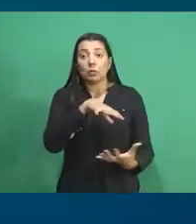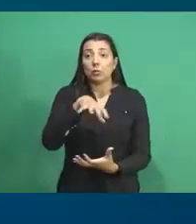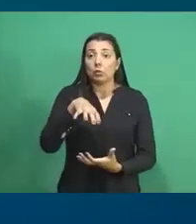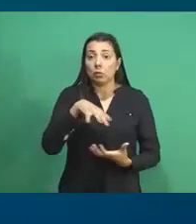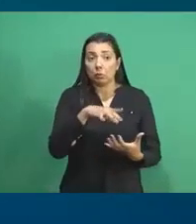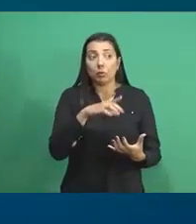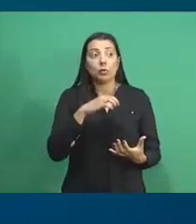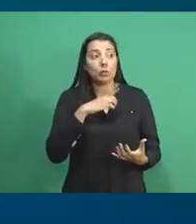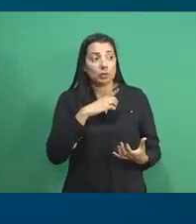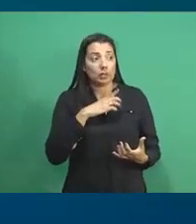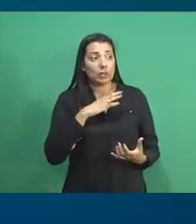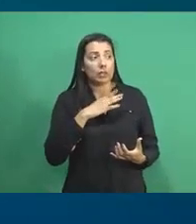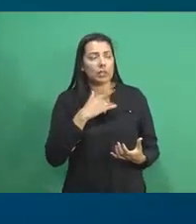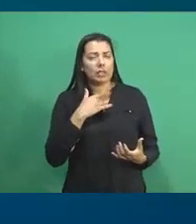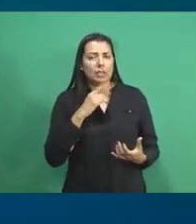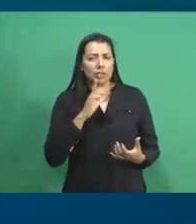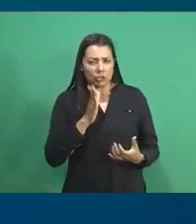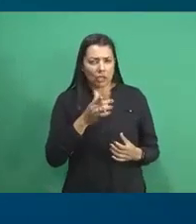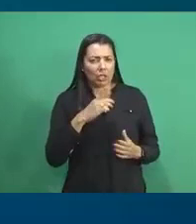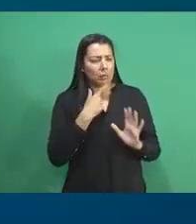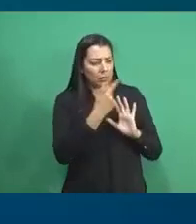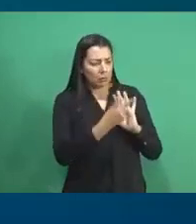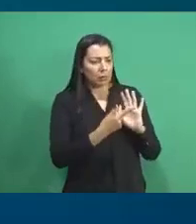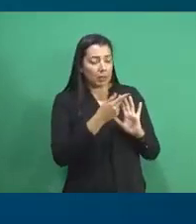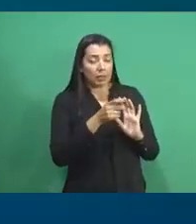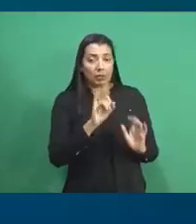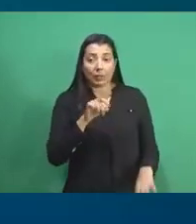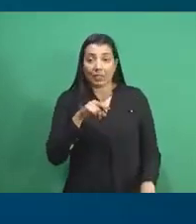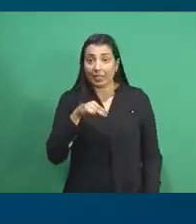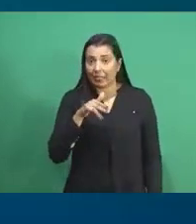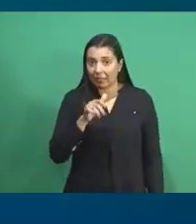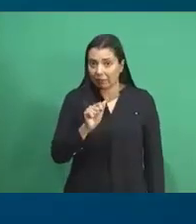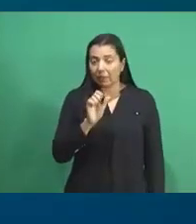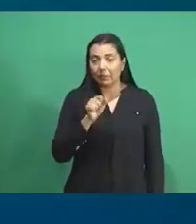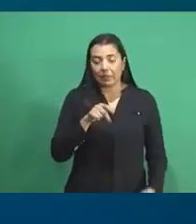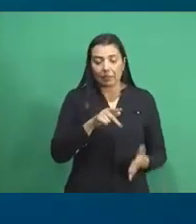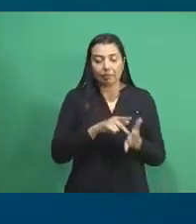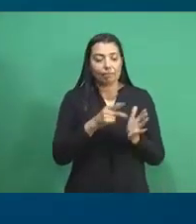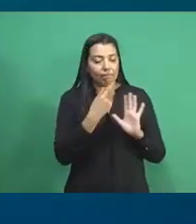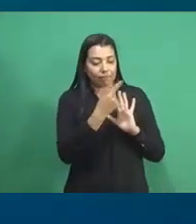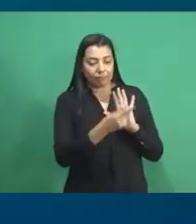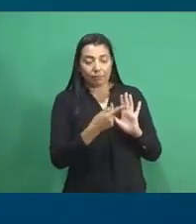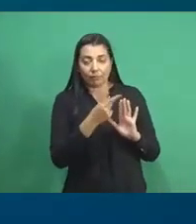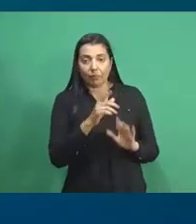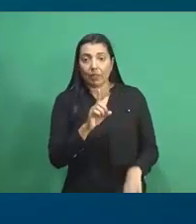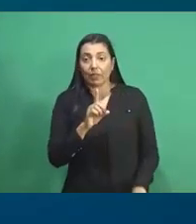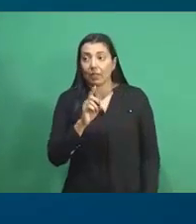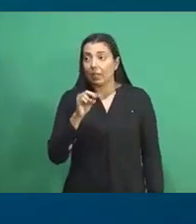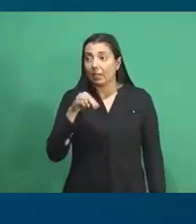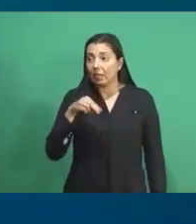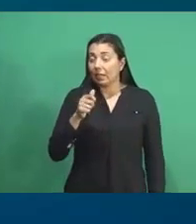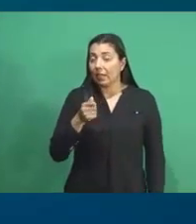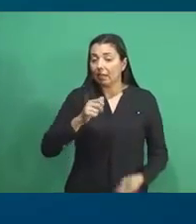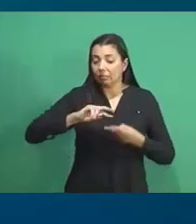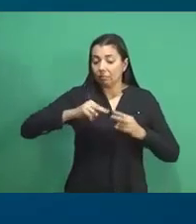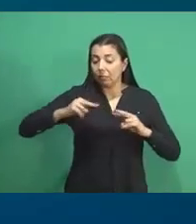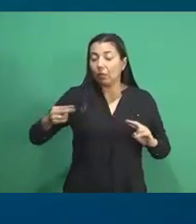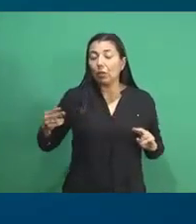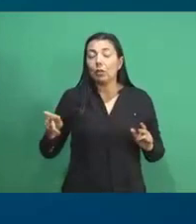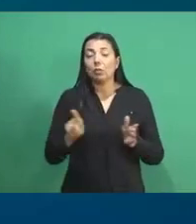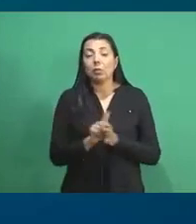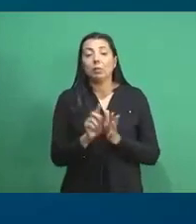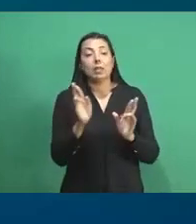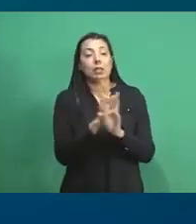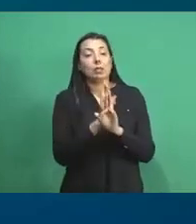tem? A gente tem esse mapeamento, já que o Imba faz esse mapeamento, né? Então, o DNA do Imba, principalmente, envolve